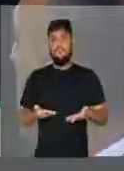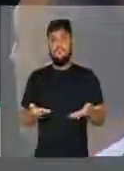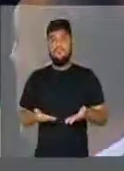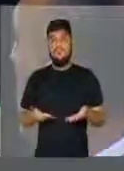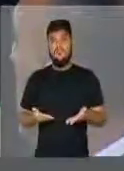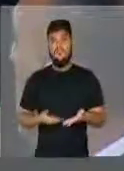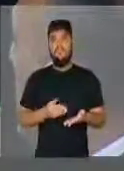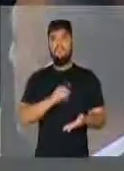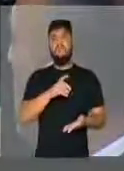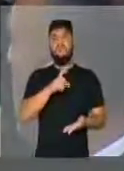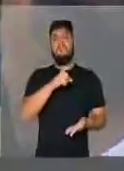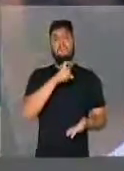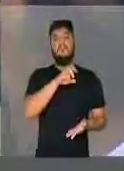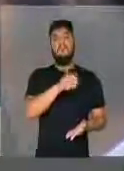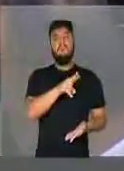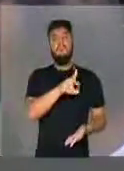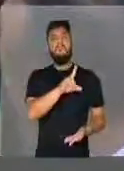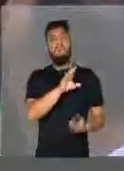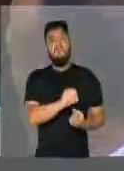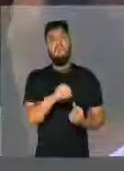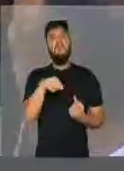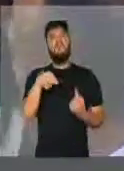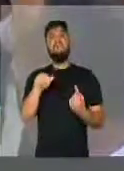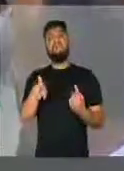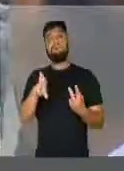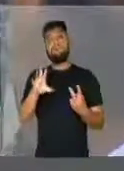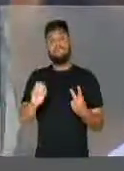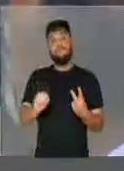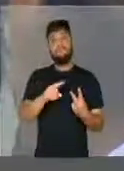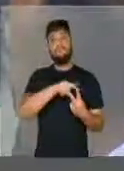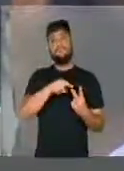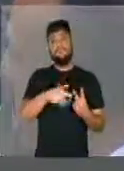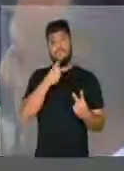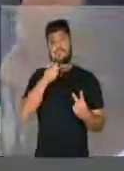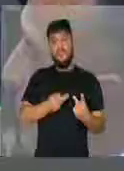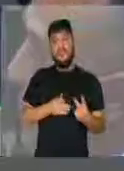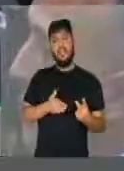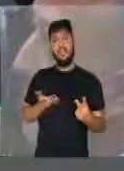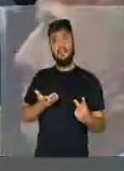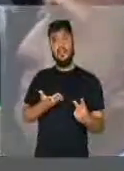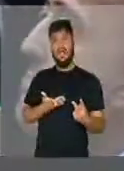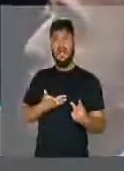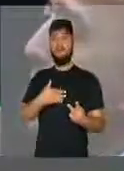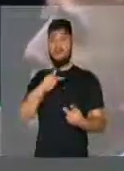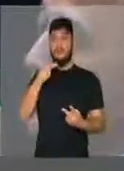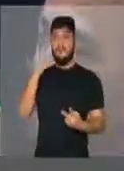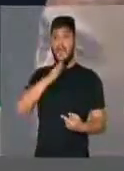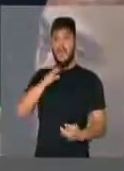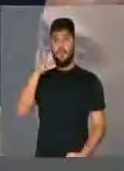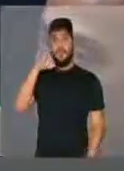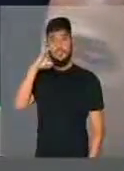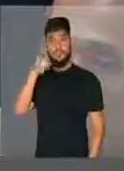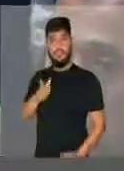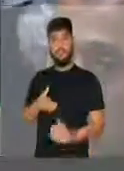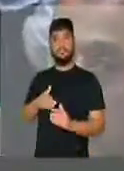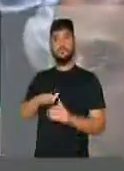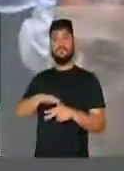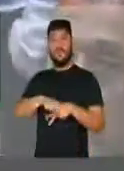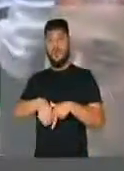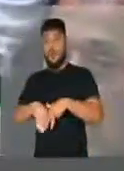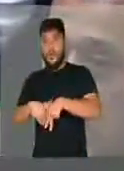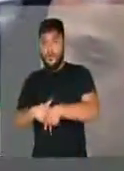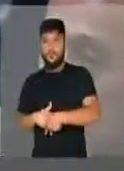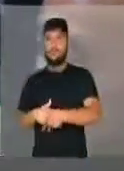Júlio e o Mauro, que falam de forma tão odiosa contra a corrupção da Dilma, quando não